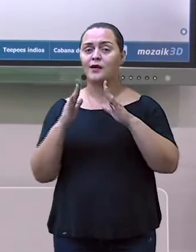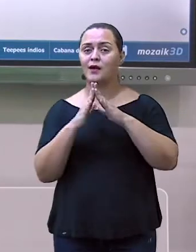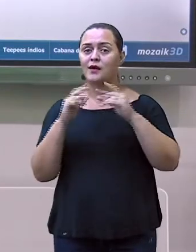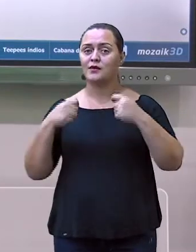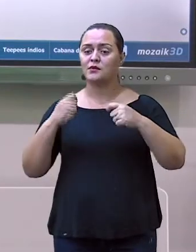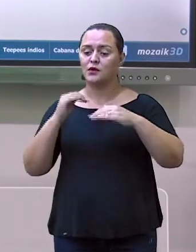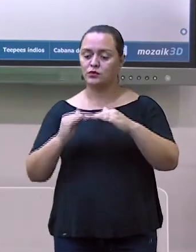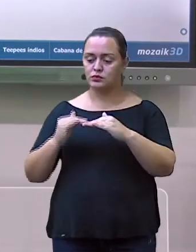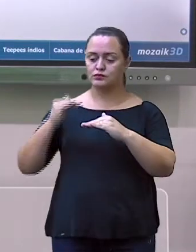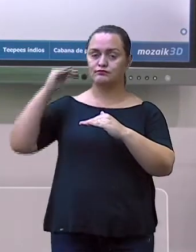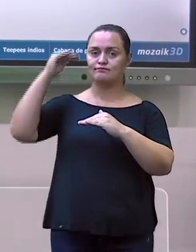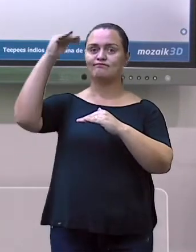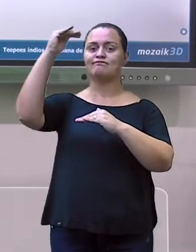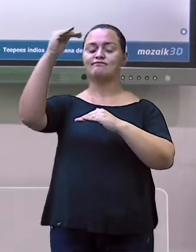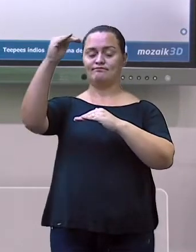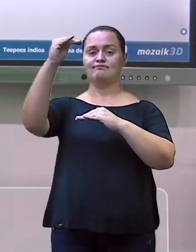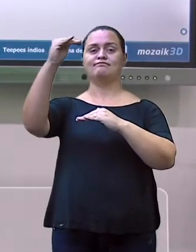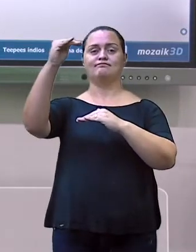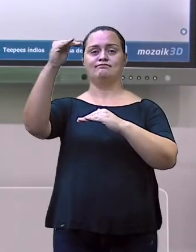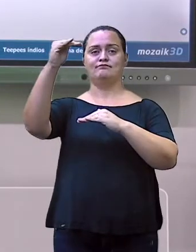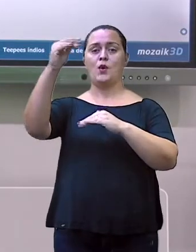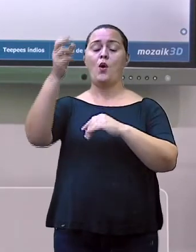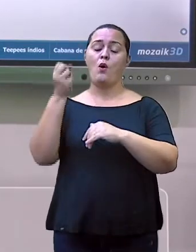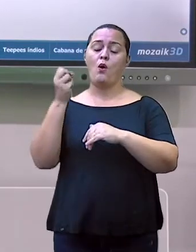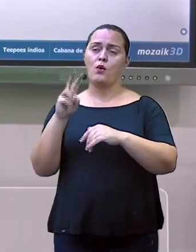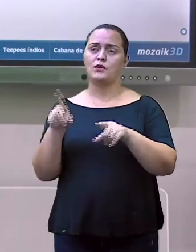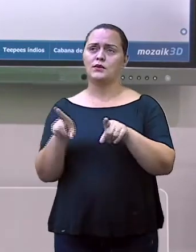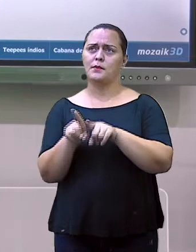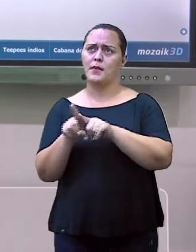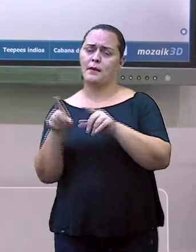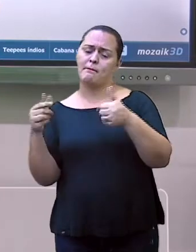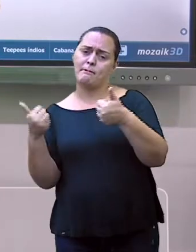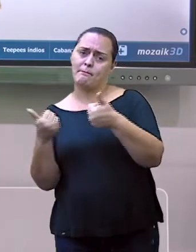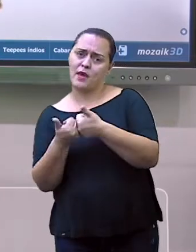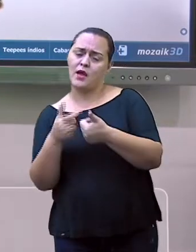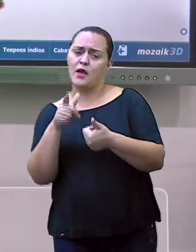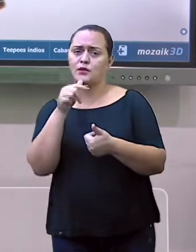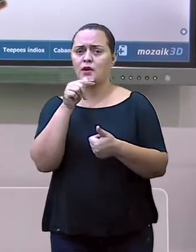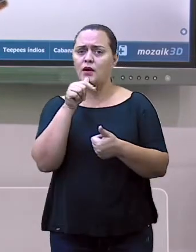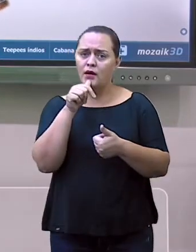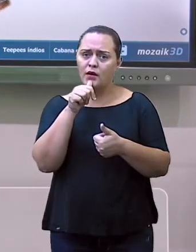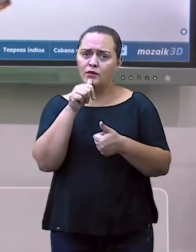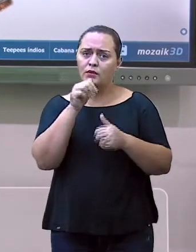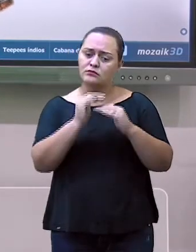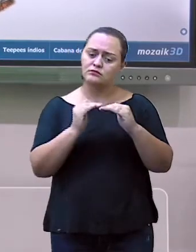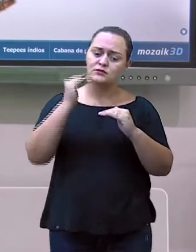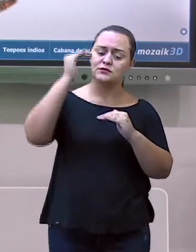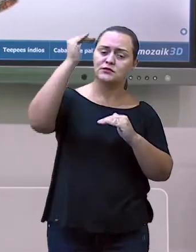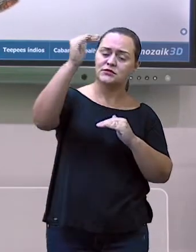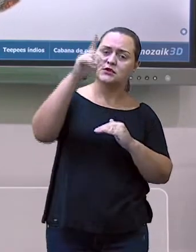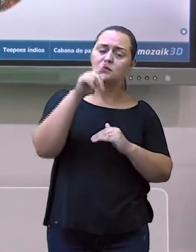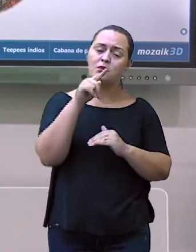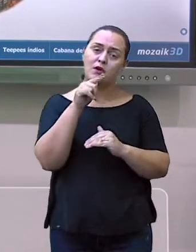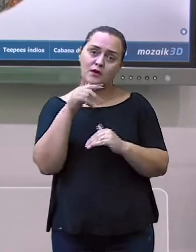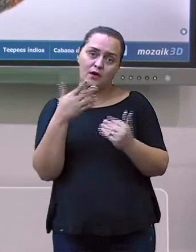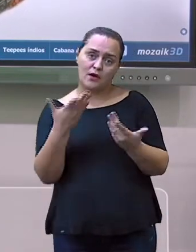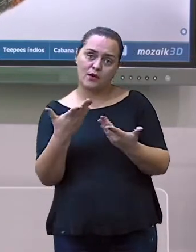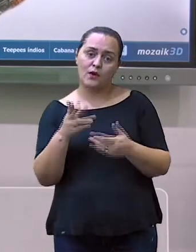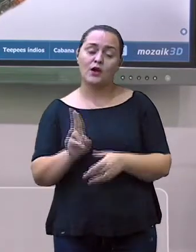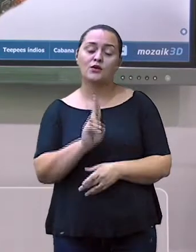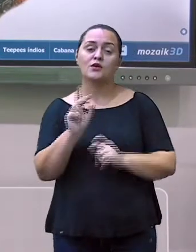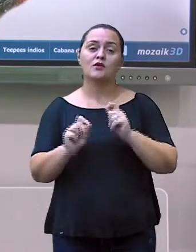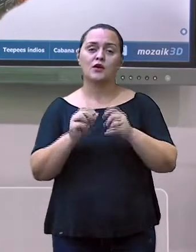casas eram construídas às margens e outras vezes dentro da água. Para isso, eles usavam estacas